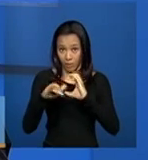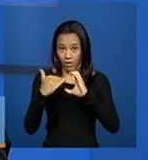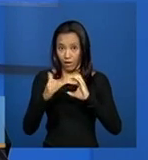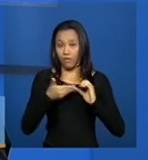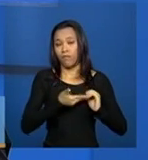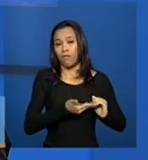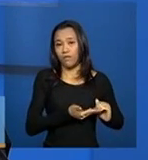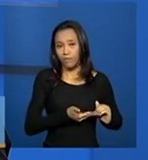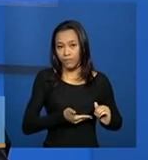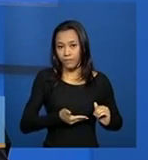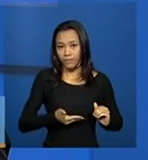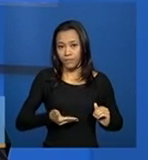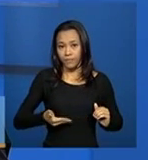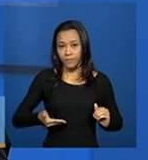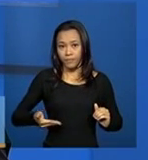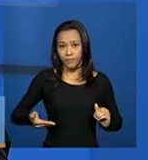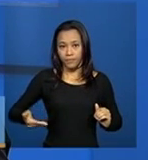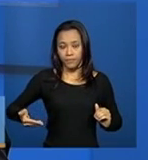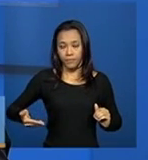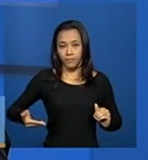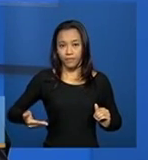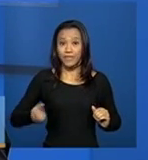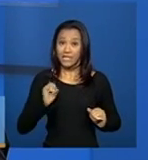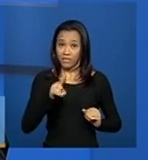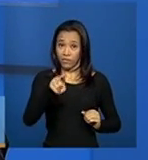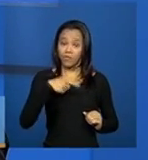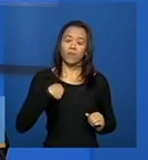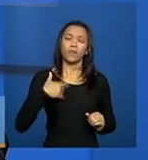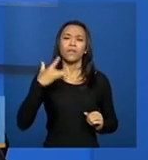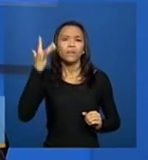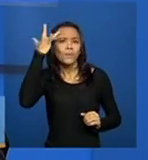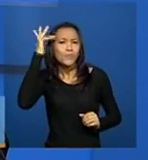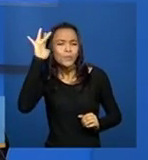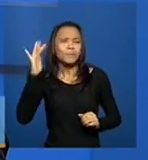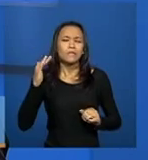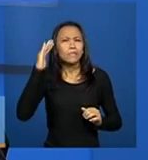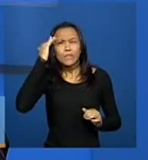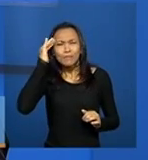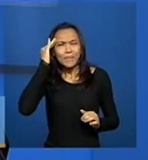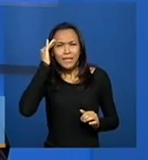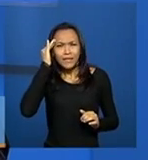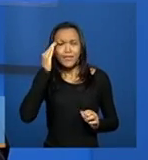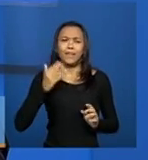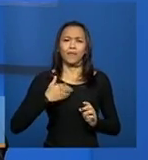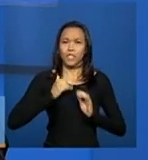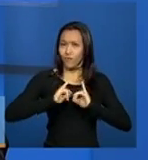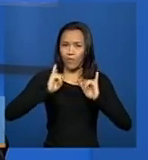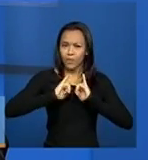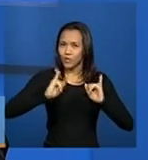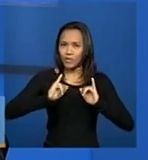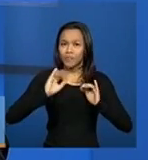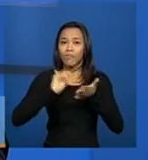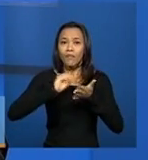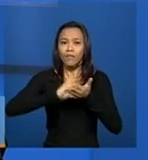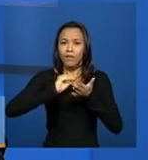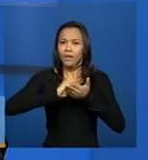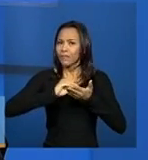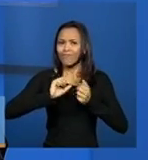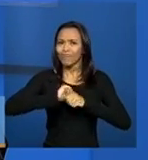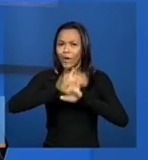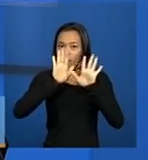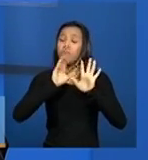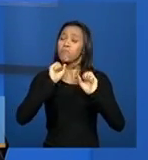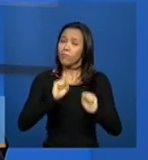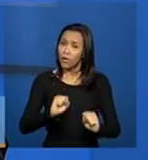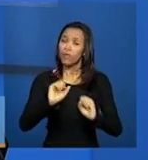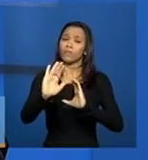.gov.br. Se você tiver qualquer dúvida, se as informações que nós passamos aqui não foram suficientes, encaminhe